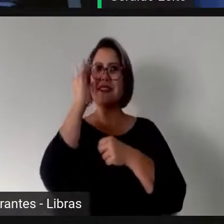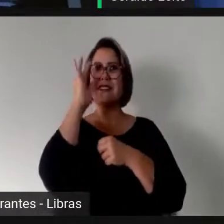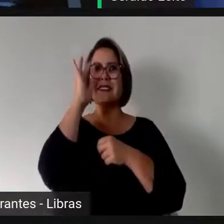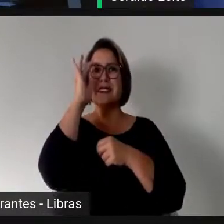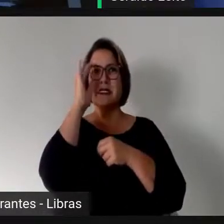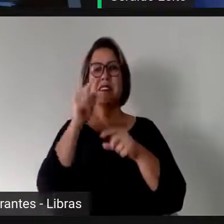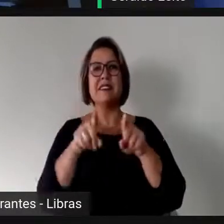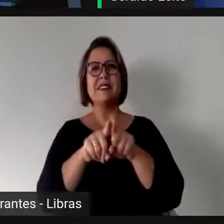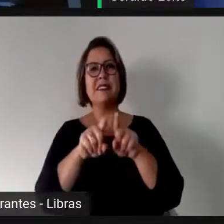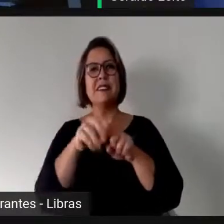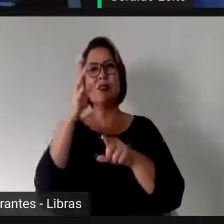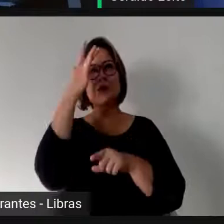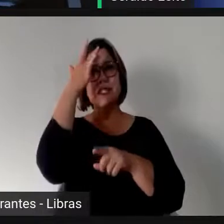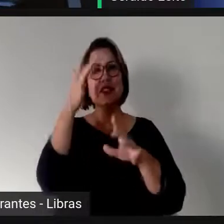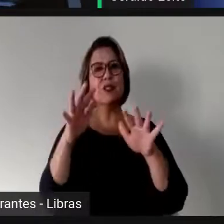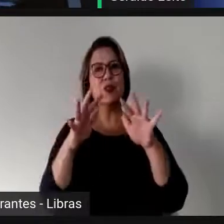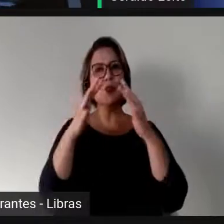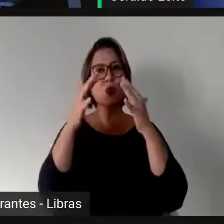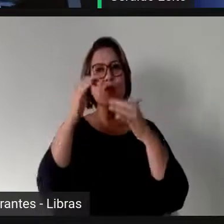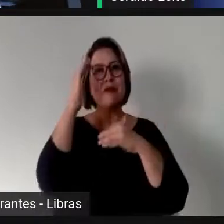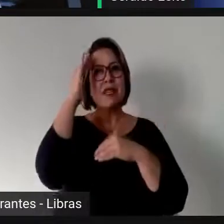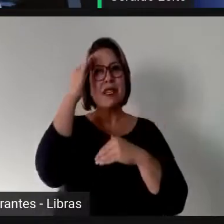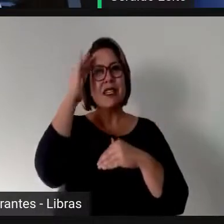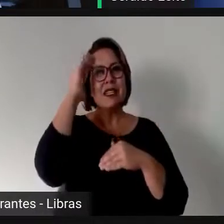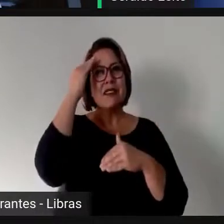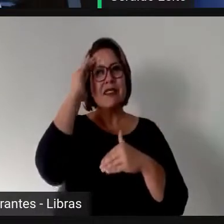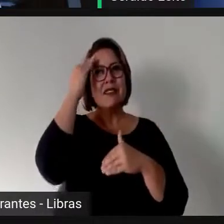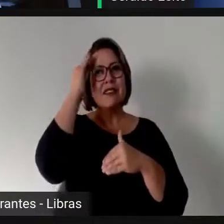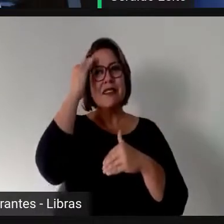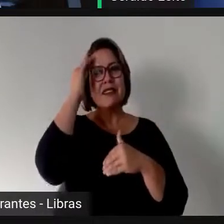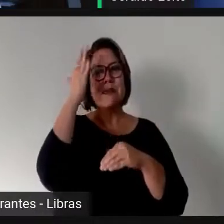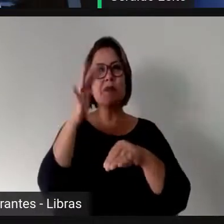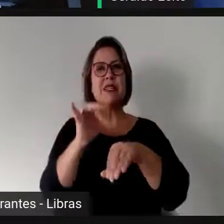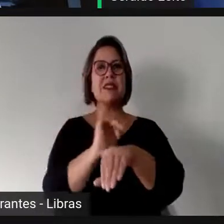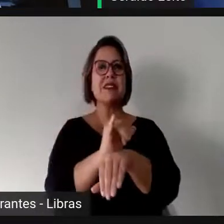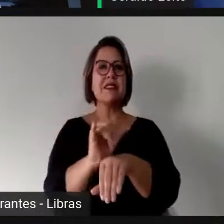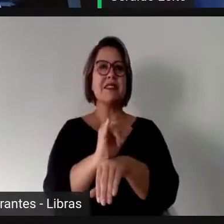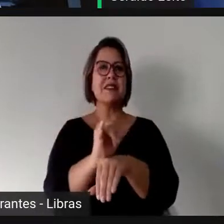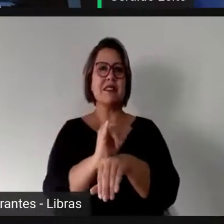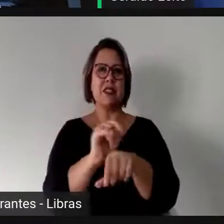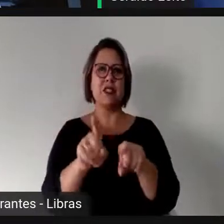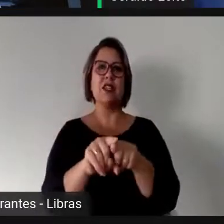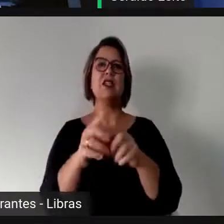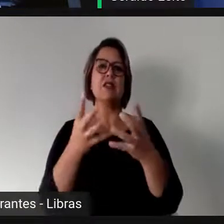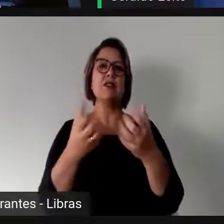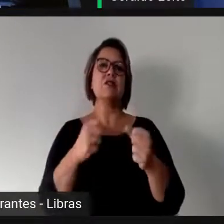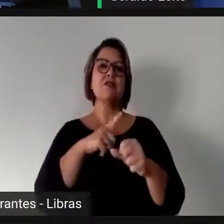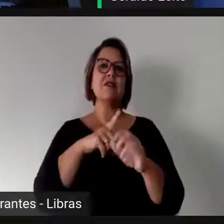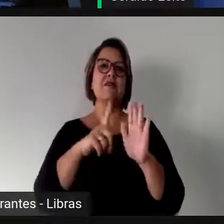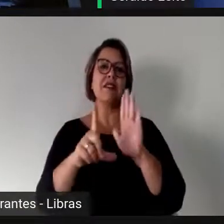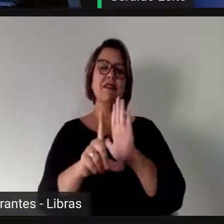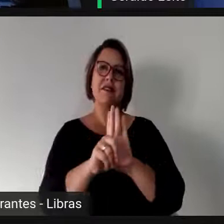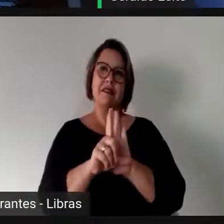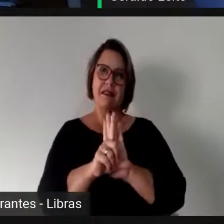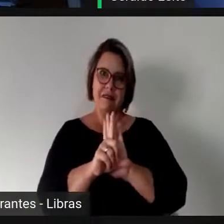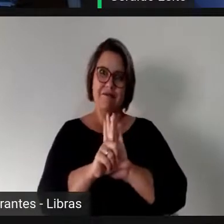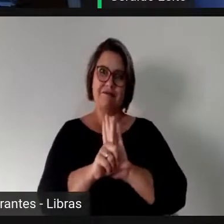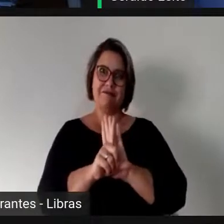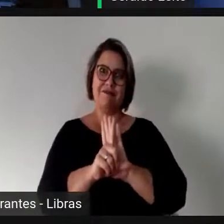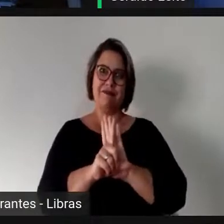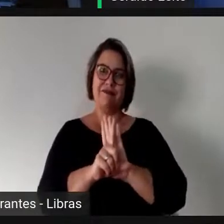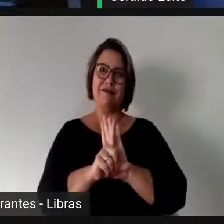espectadores, no sentido de compreender essa medida já adotada na legislação brasileira, e nós vamos